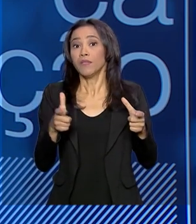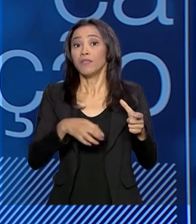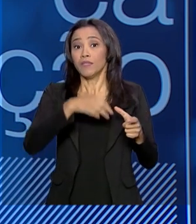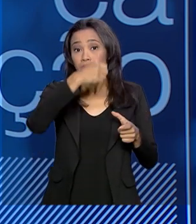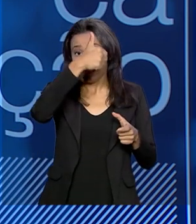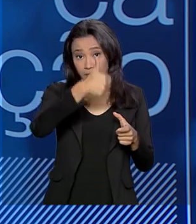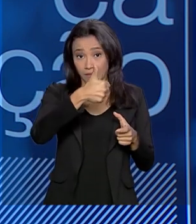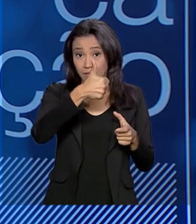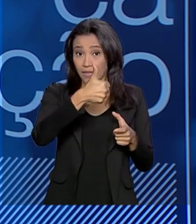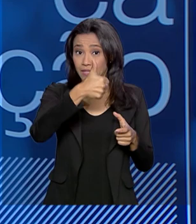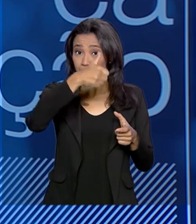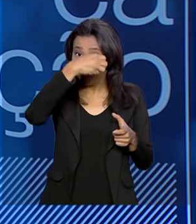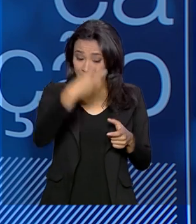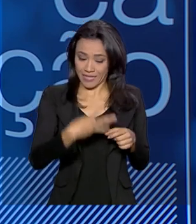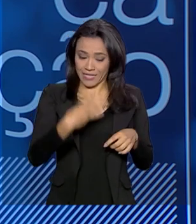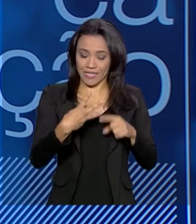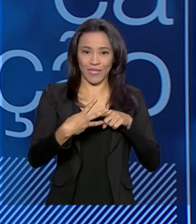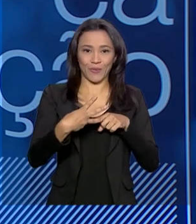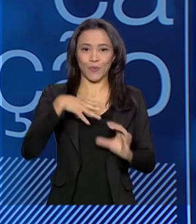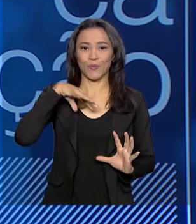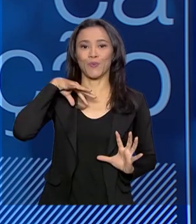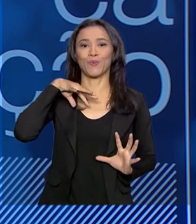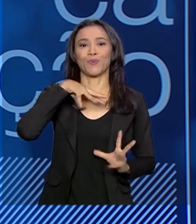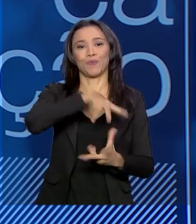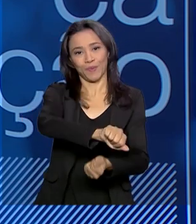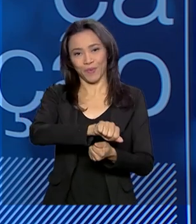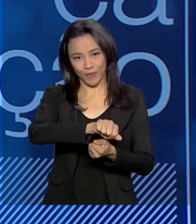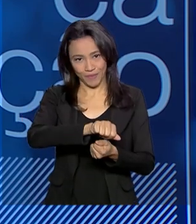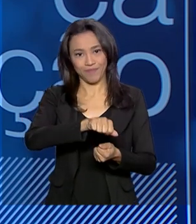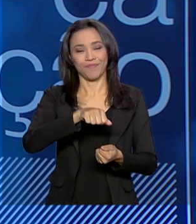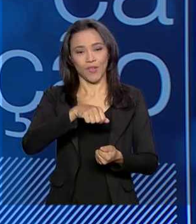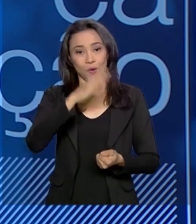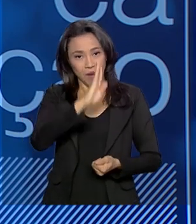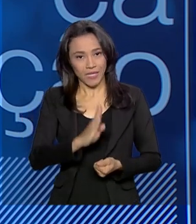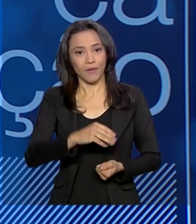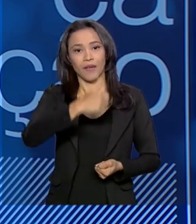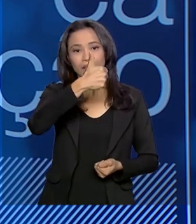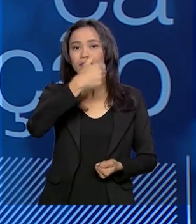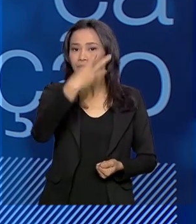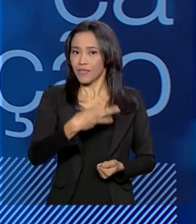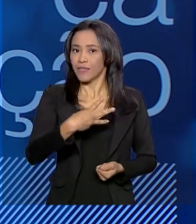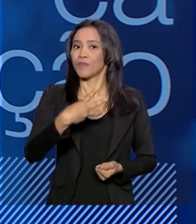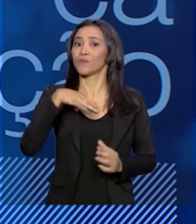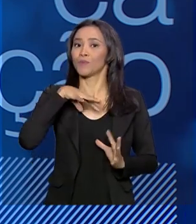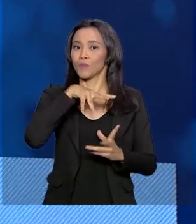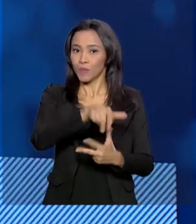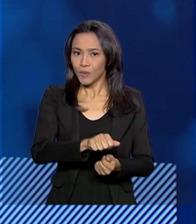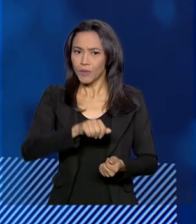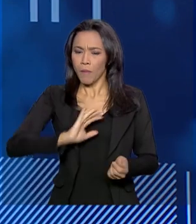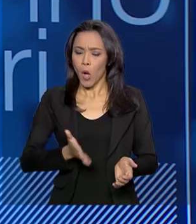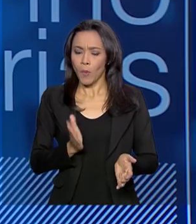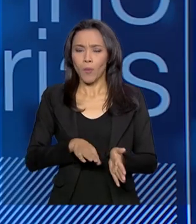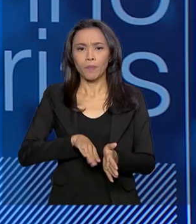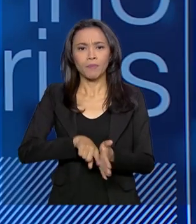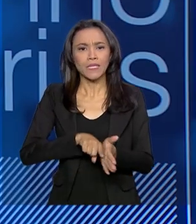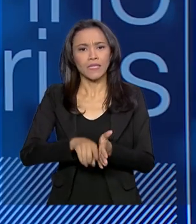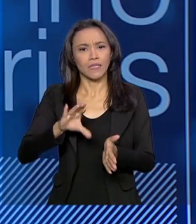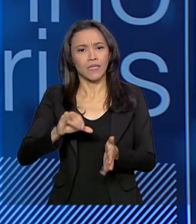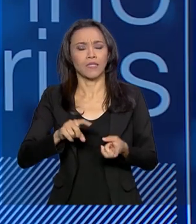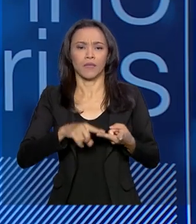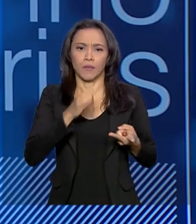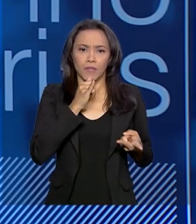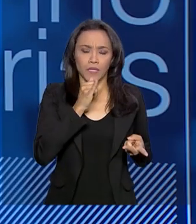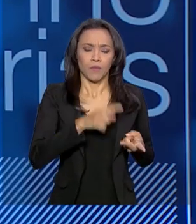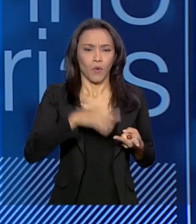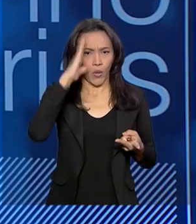13º no mundo. Então, somos o 13º país do mundo em termos de produção de ciência. próximos a países como Coreia,